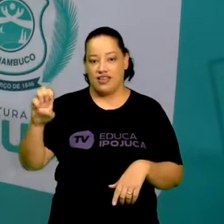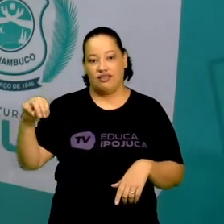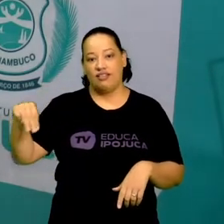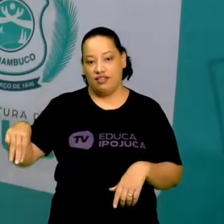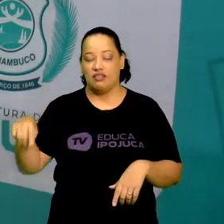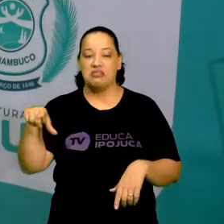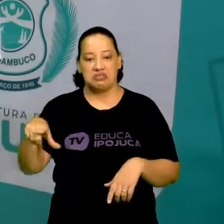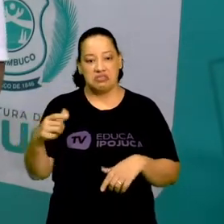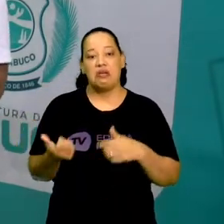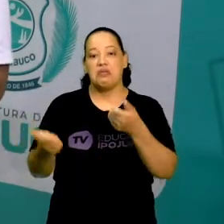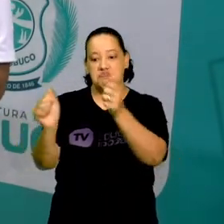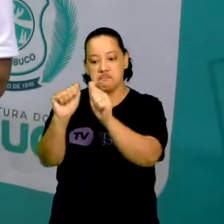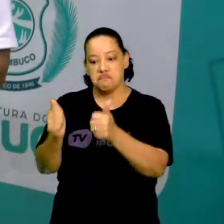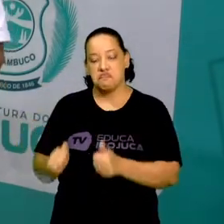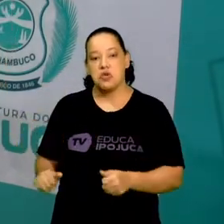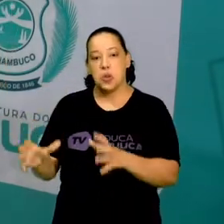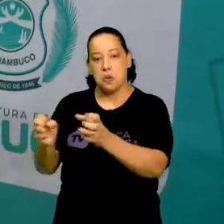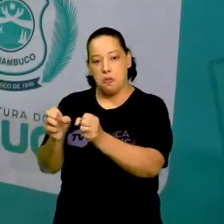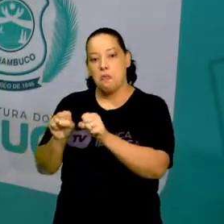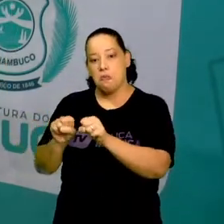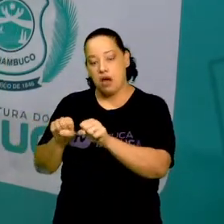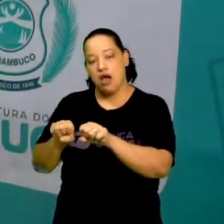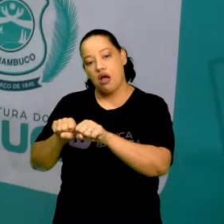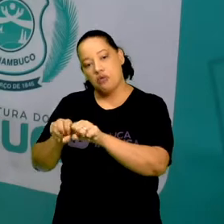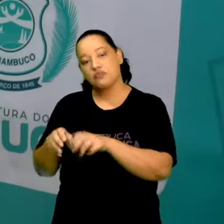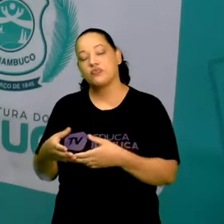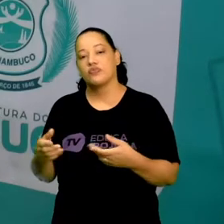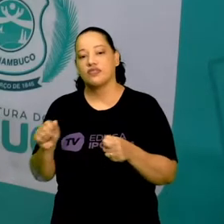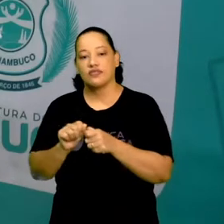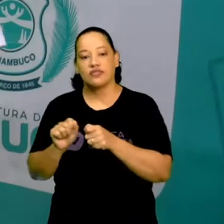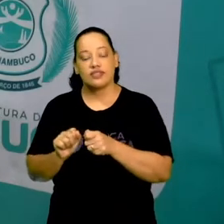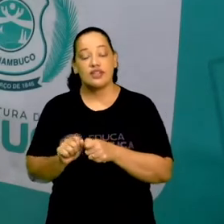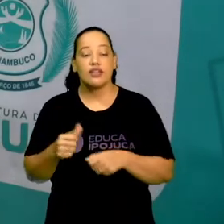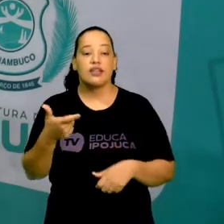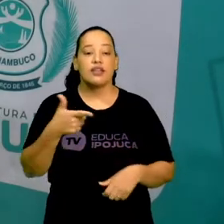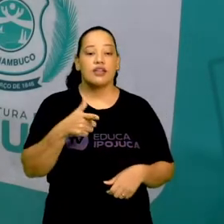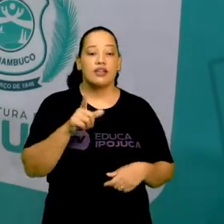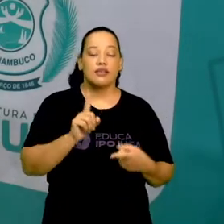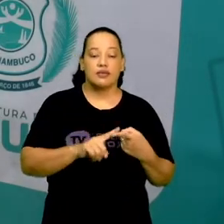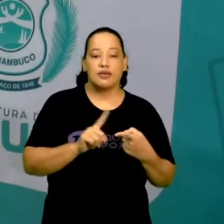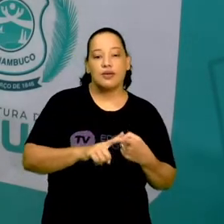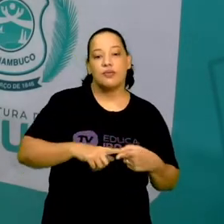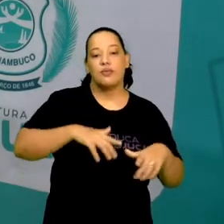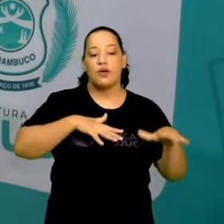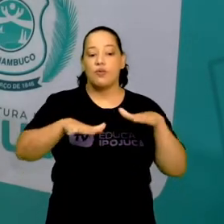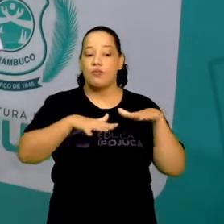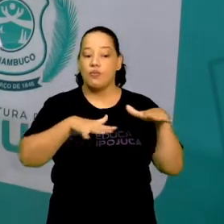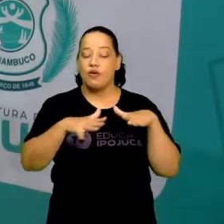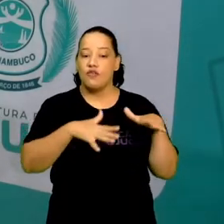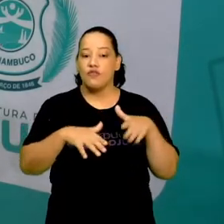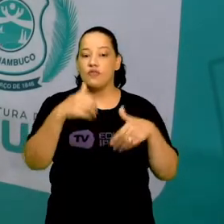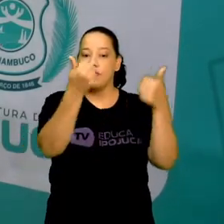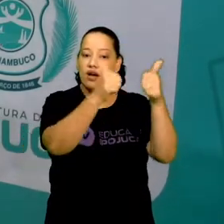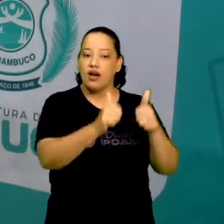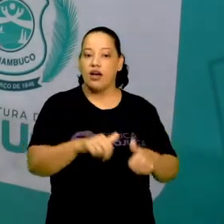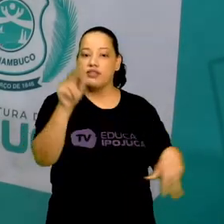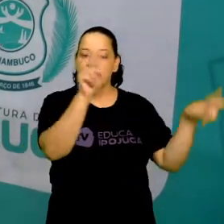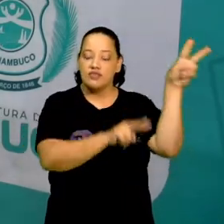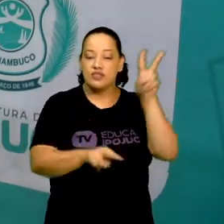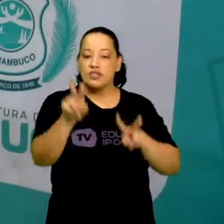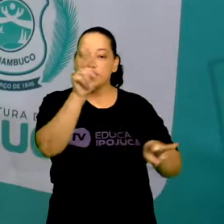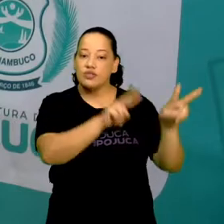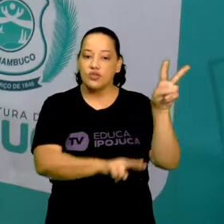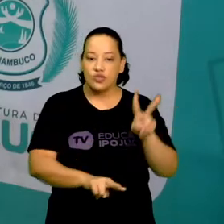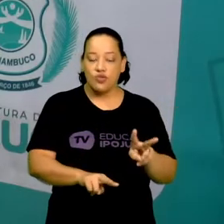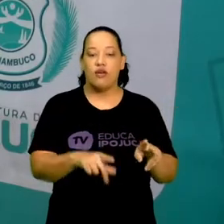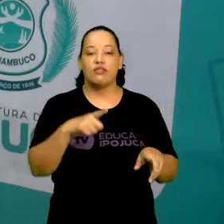E também o nosso movimento de arte visual explanado no nosso Carnaval. E